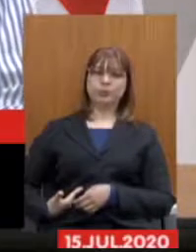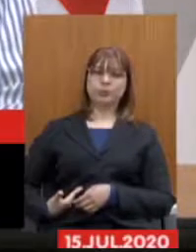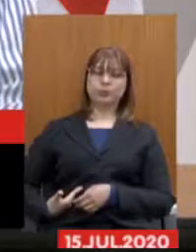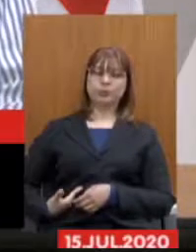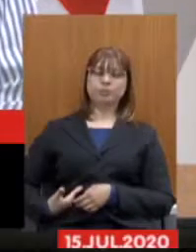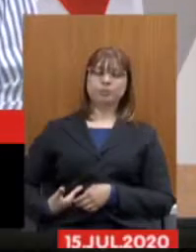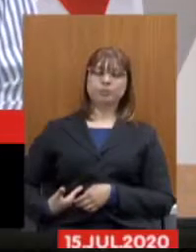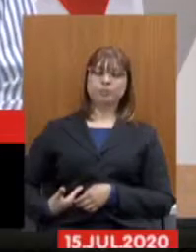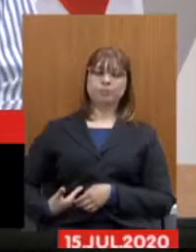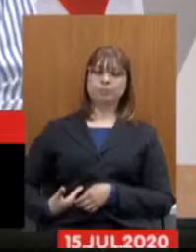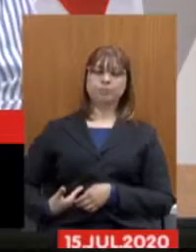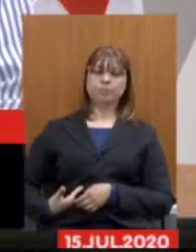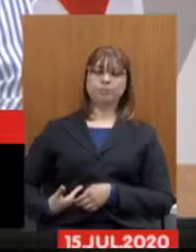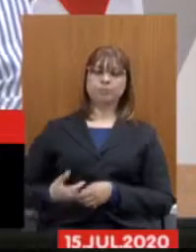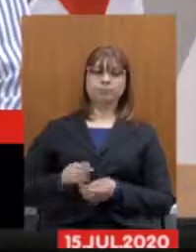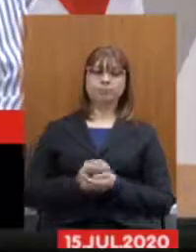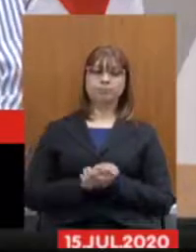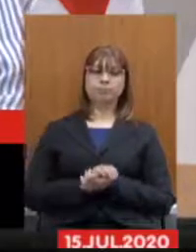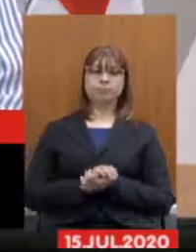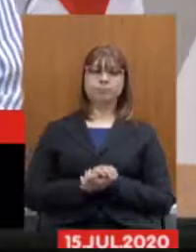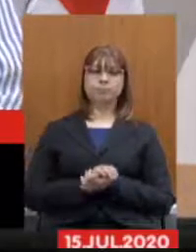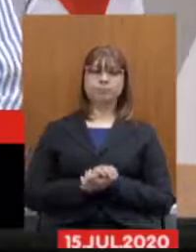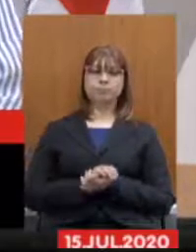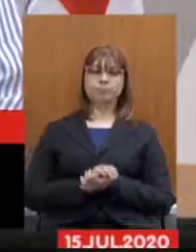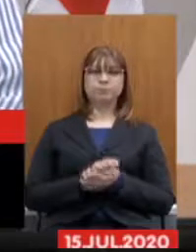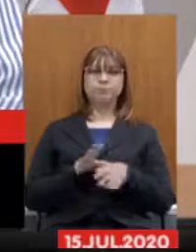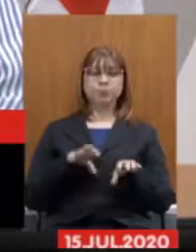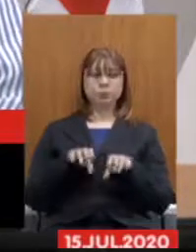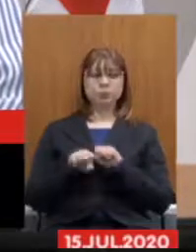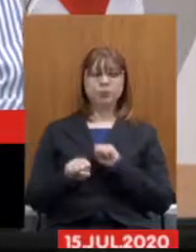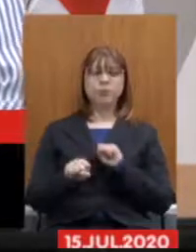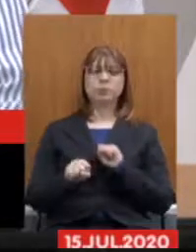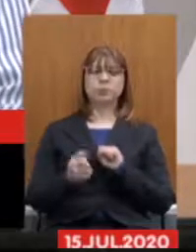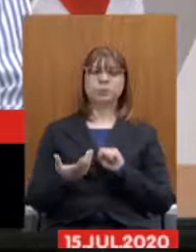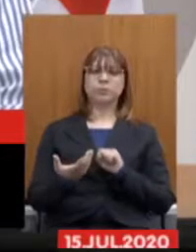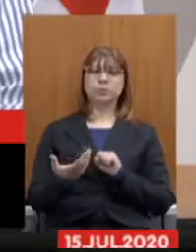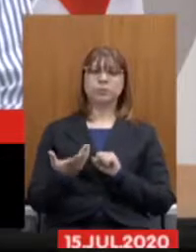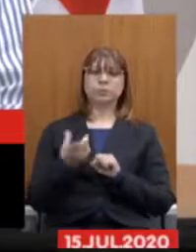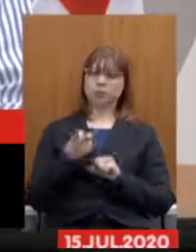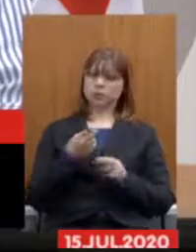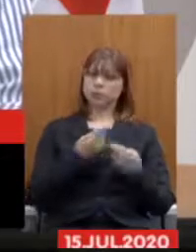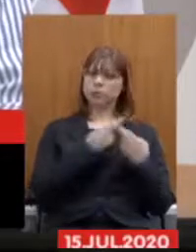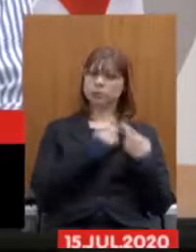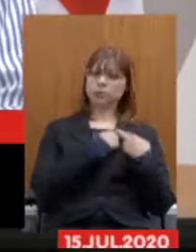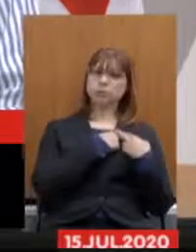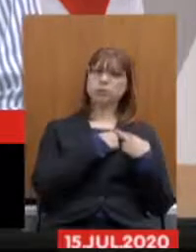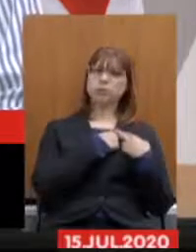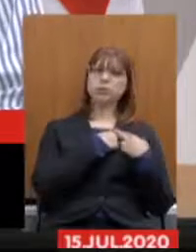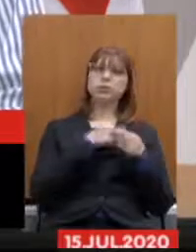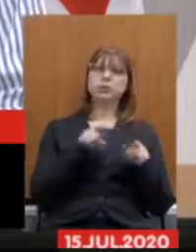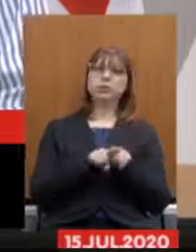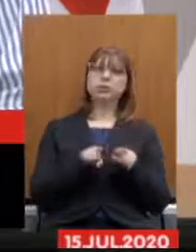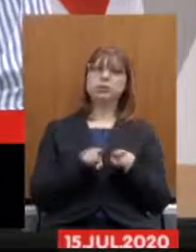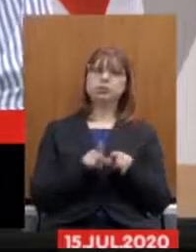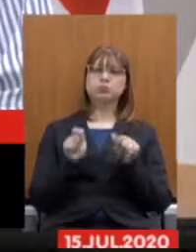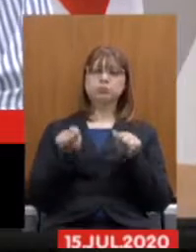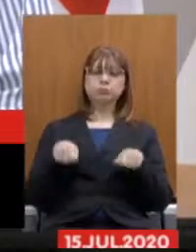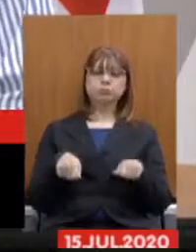que ela tem responsabilidade e propiciar